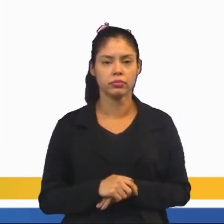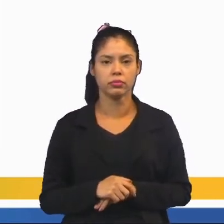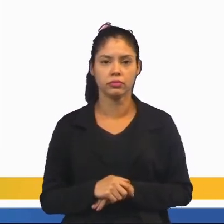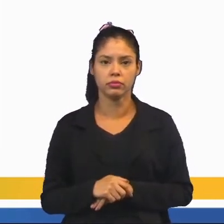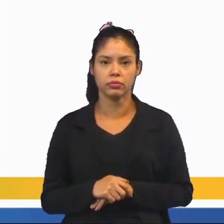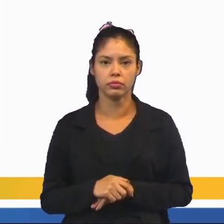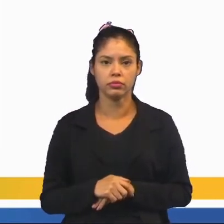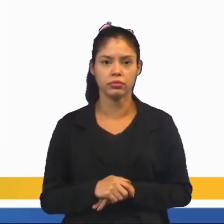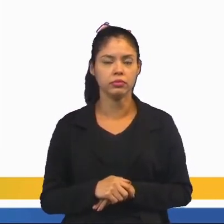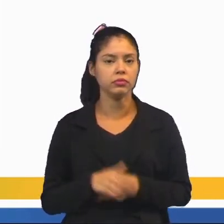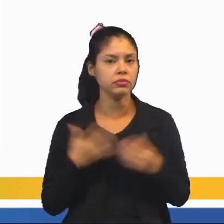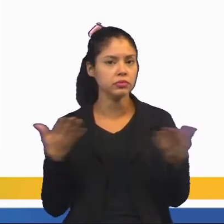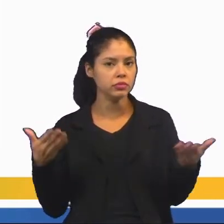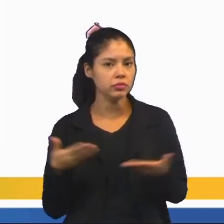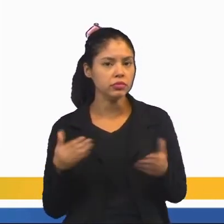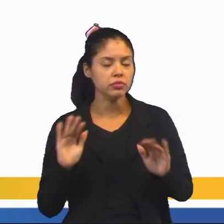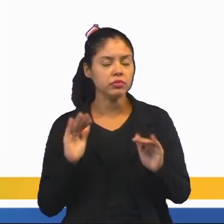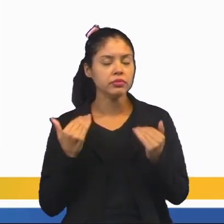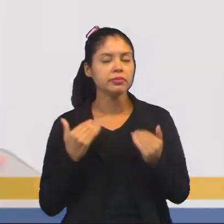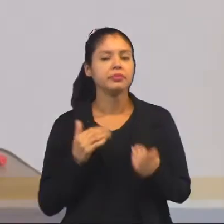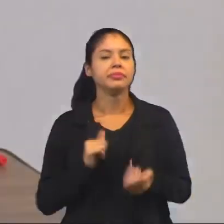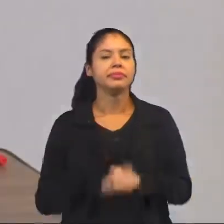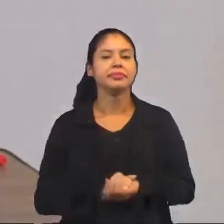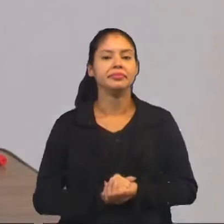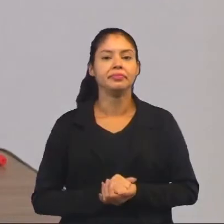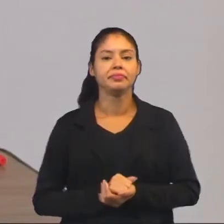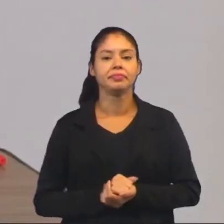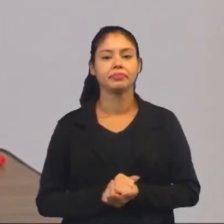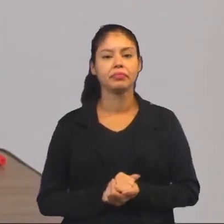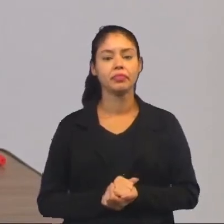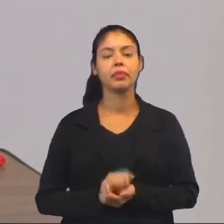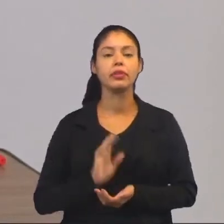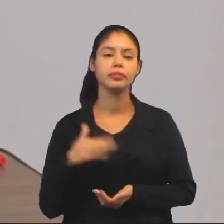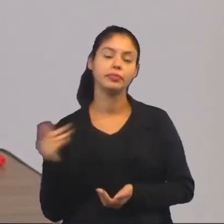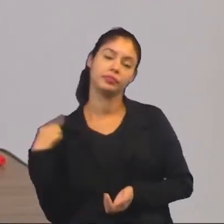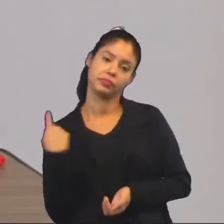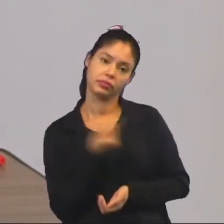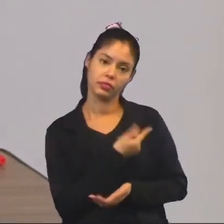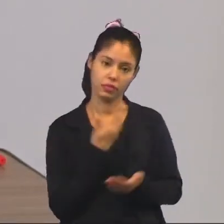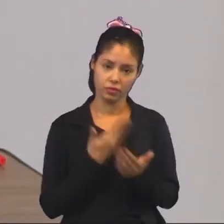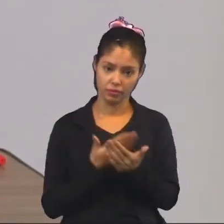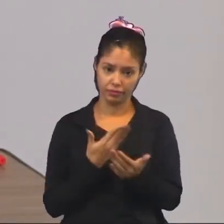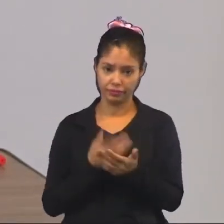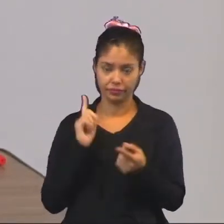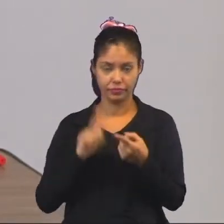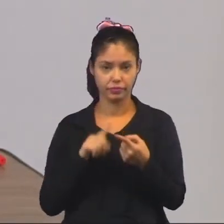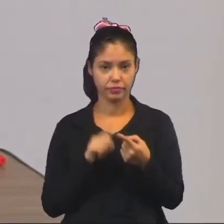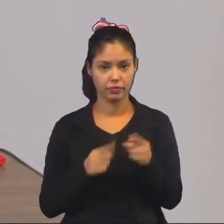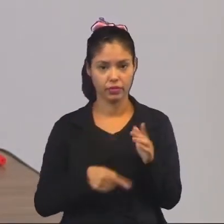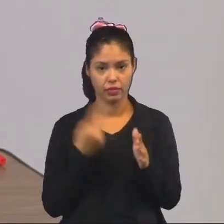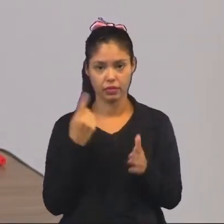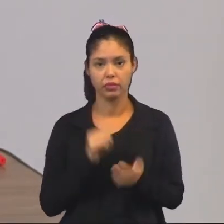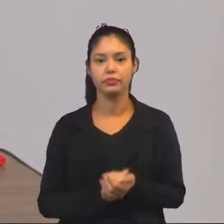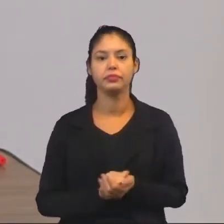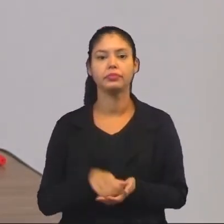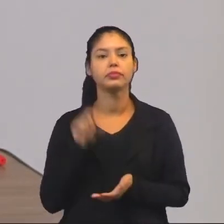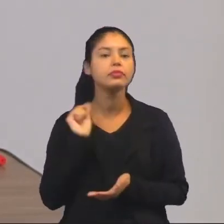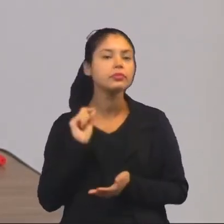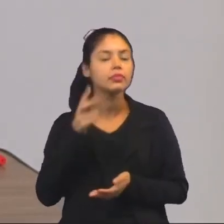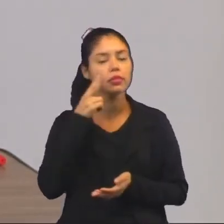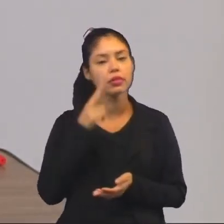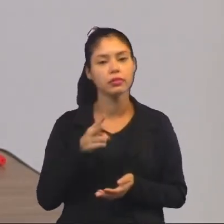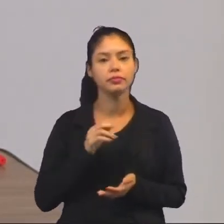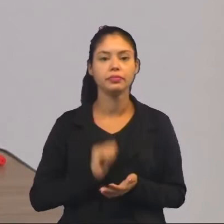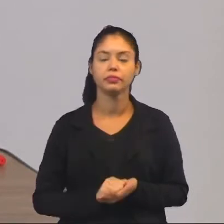experimento. Agora, vem aqui comigo. Quando nós estudamos a primeira vez sobre isso, o que nós